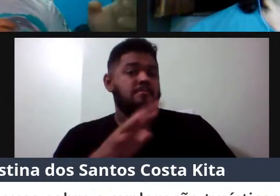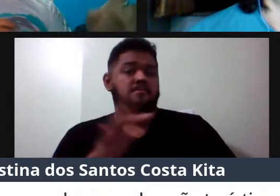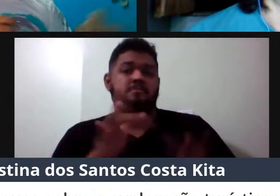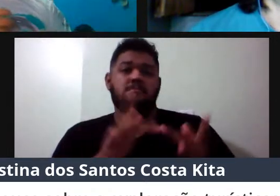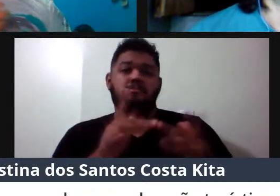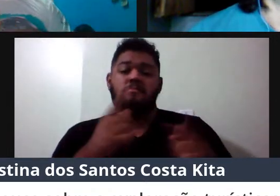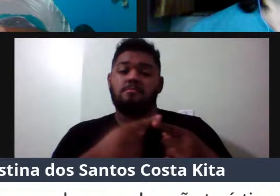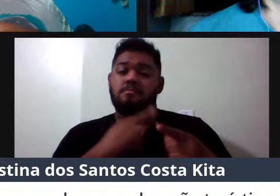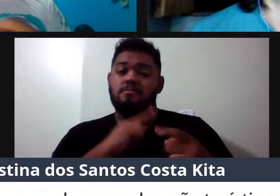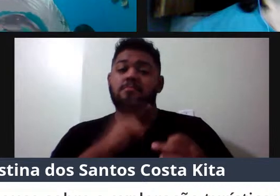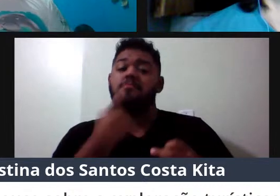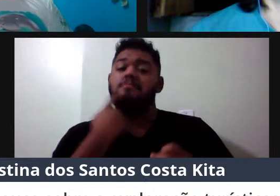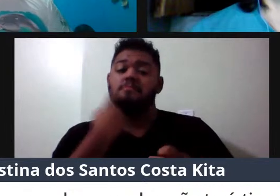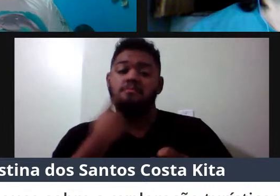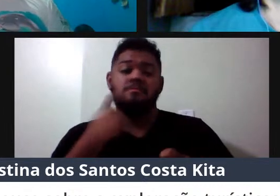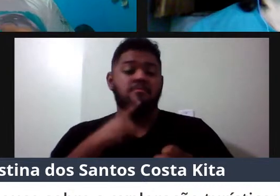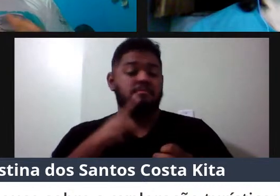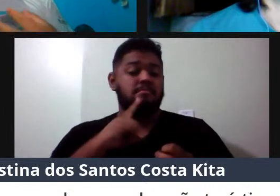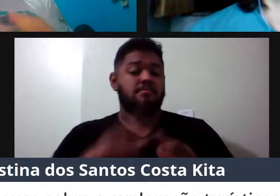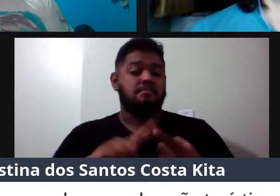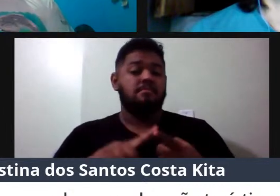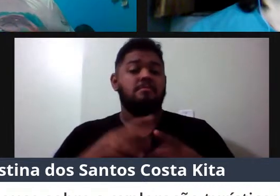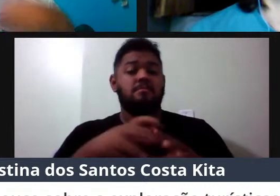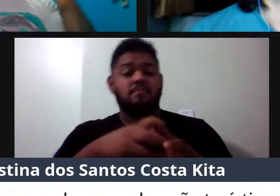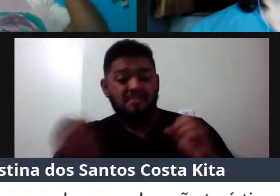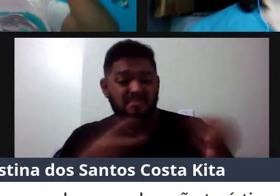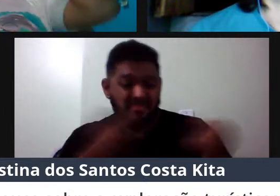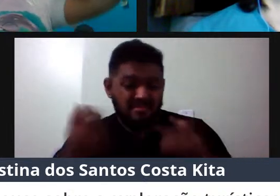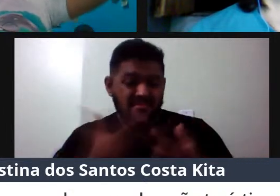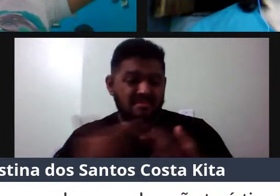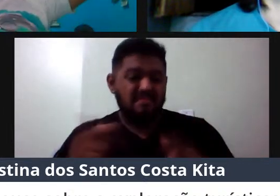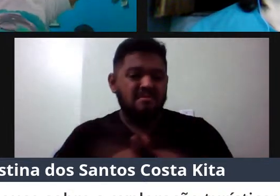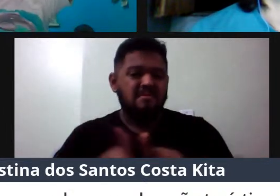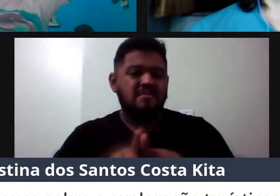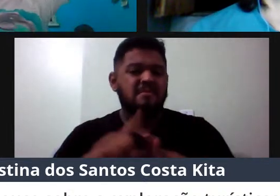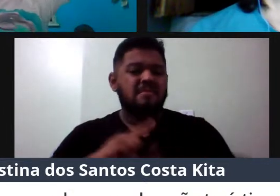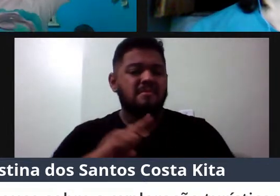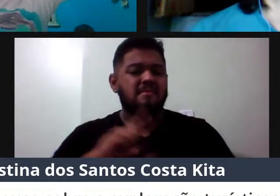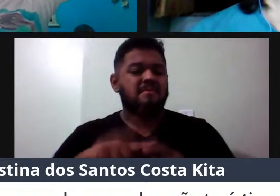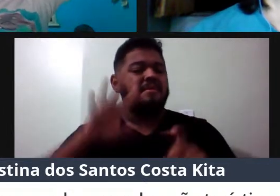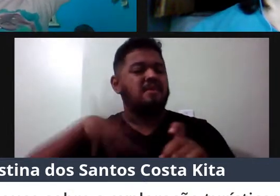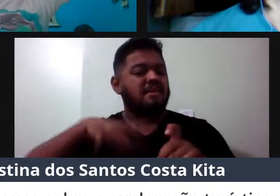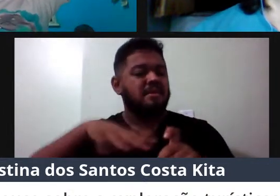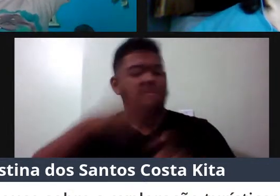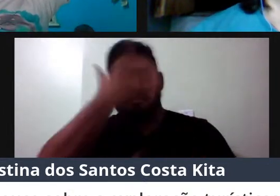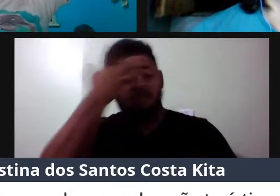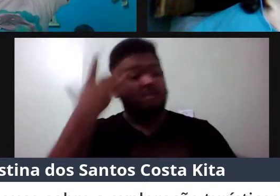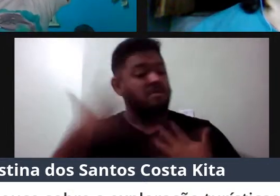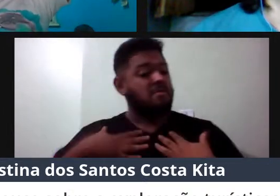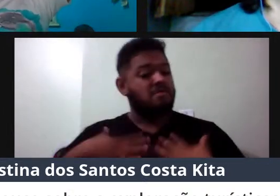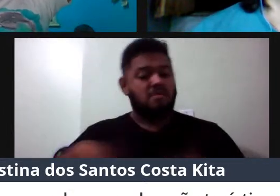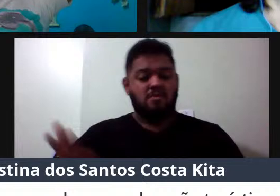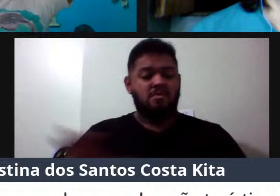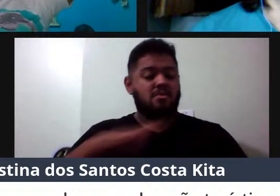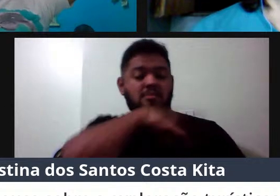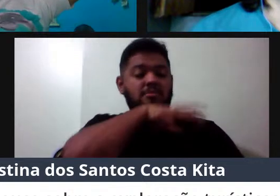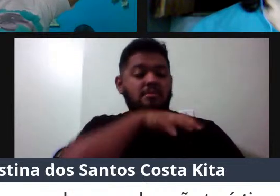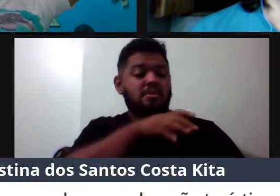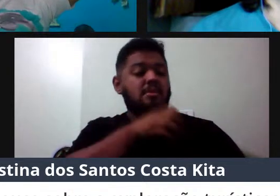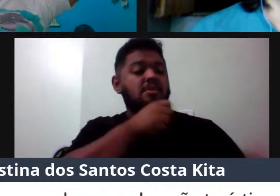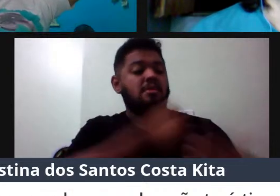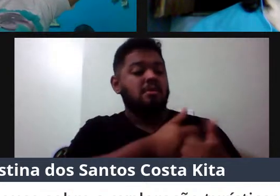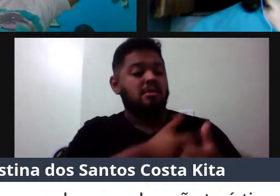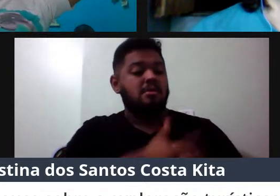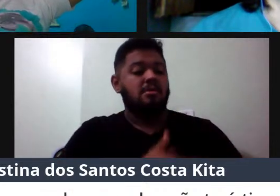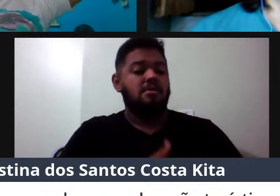todo o conflito, eles destroem rede, tem a questão da lenda também, então tem gente que não gosta de boto, então se o animal se aproximar, ele vai sofrer